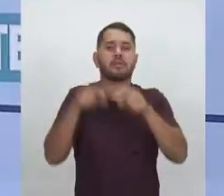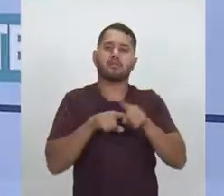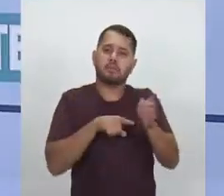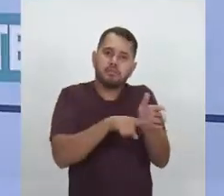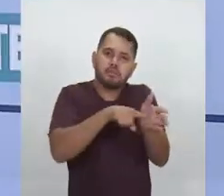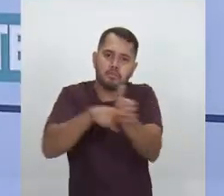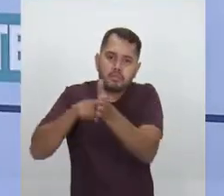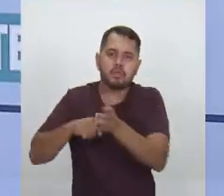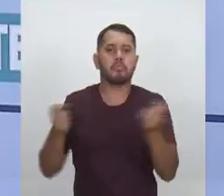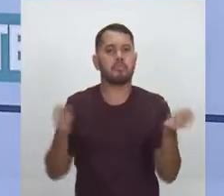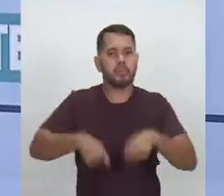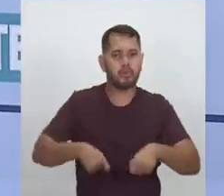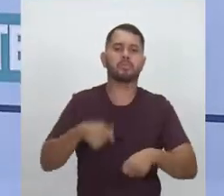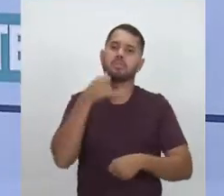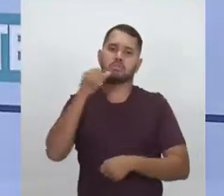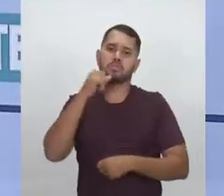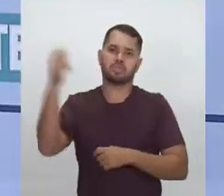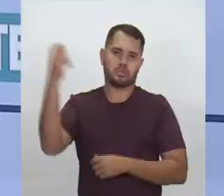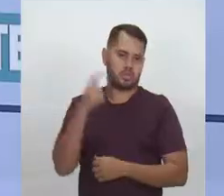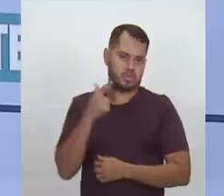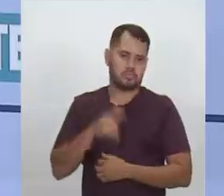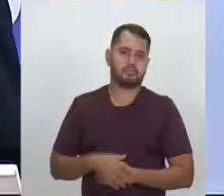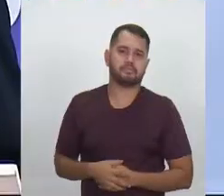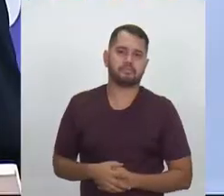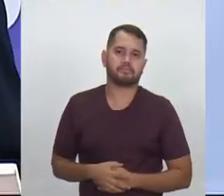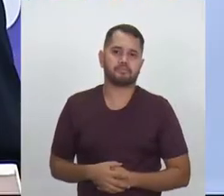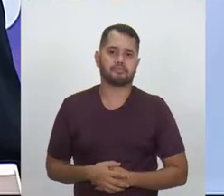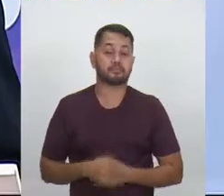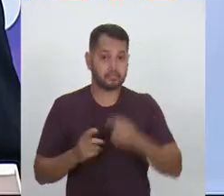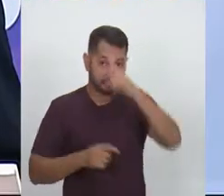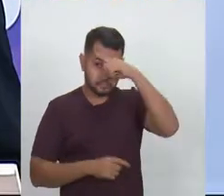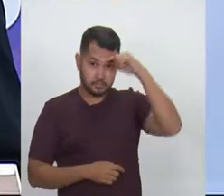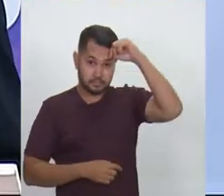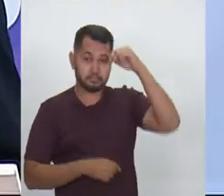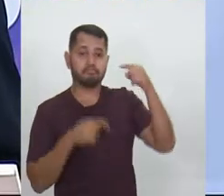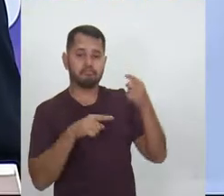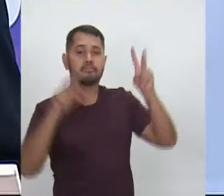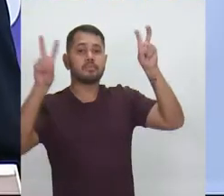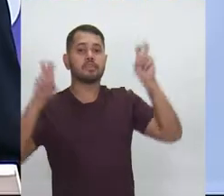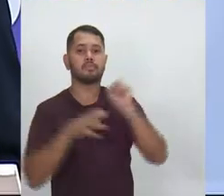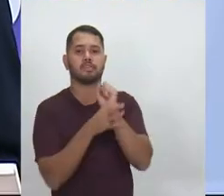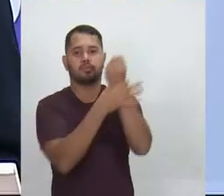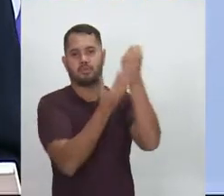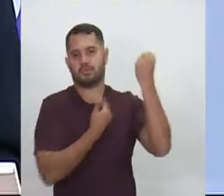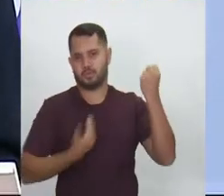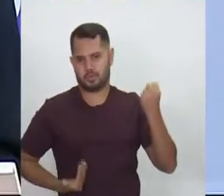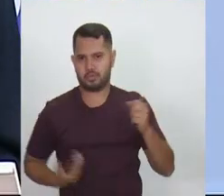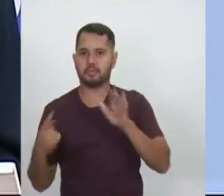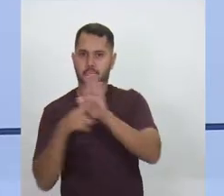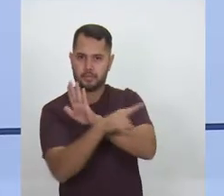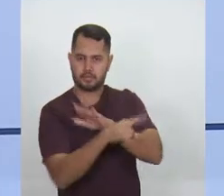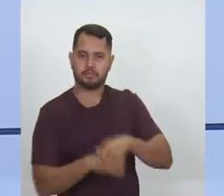potencialidades como a energia solar. Candidato Wilson Lima, agora o tema é segurança pública.